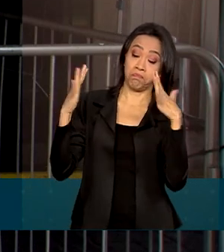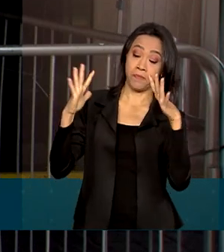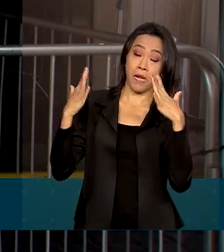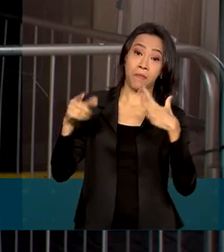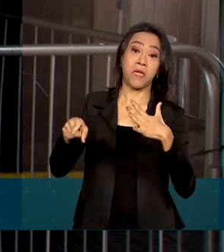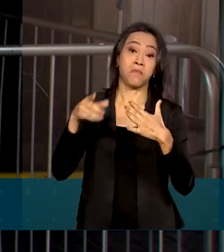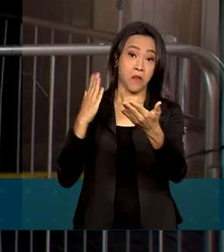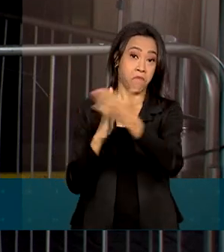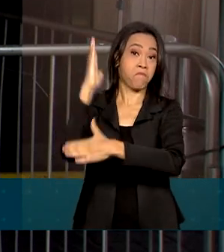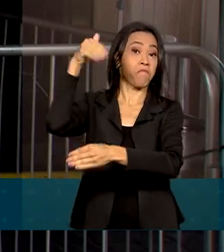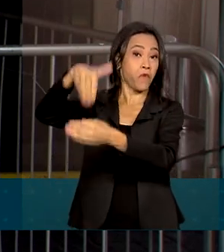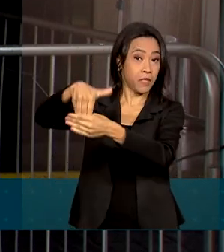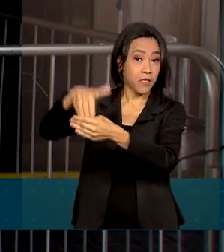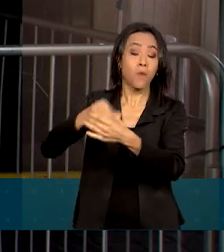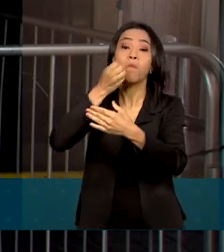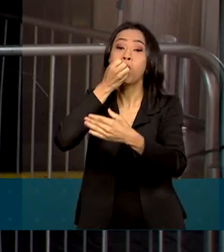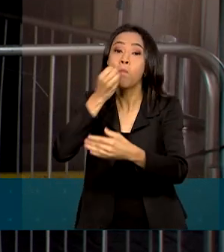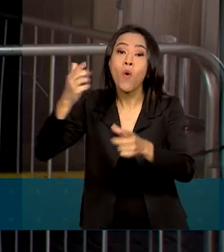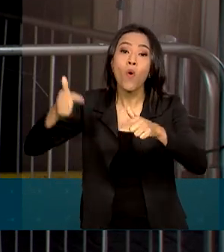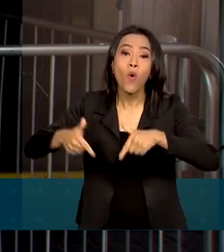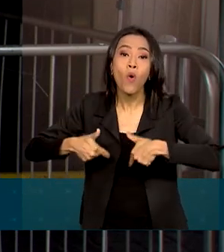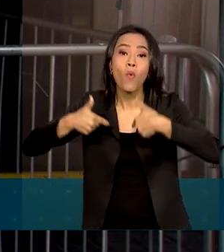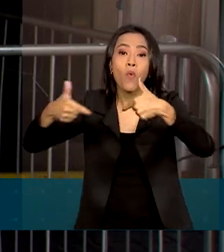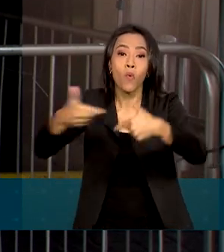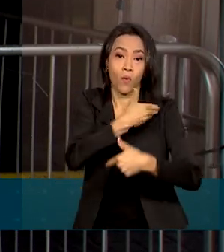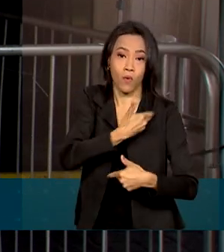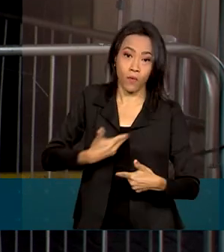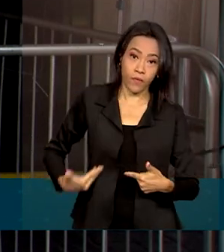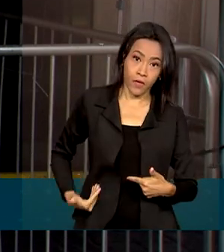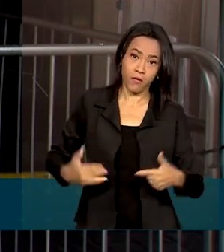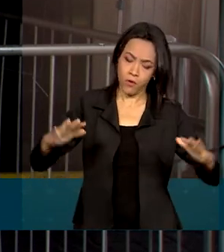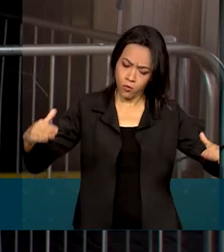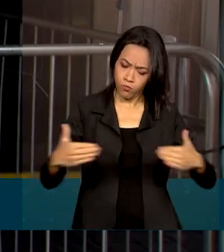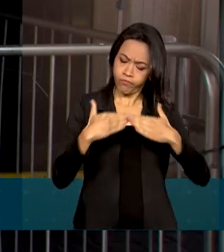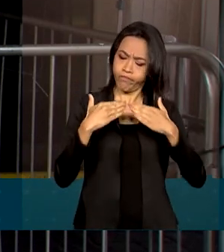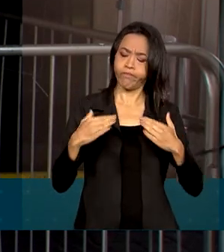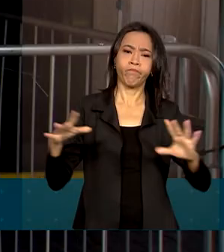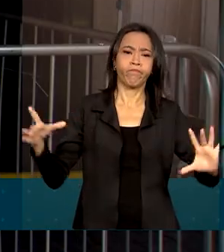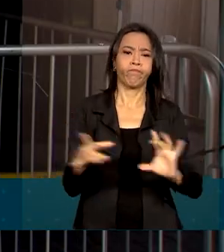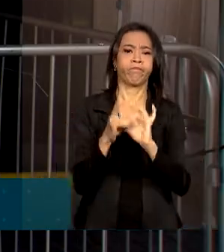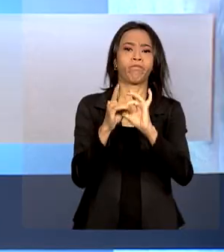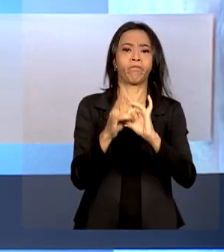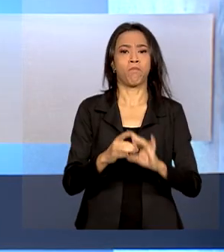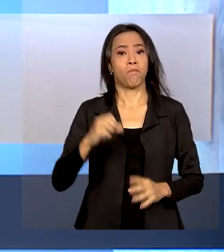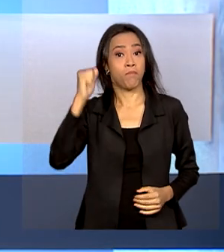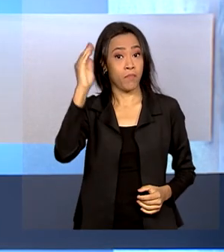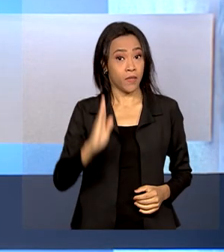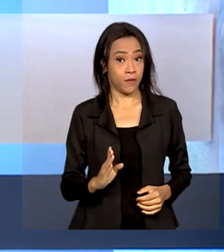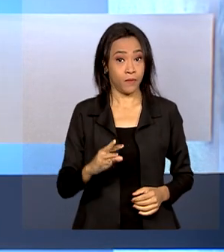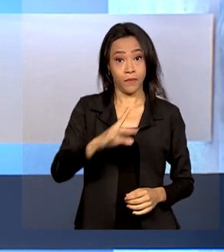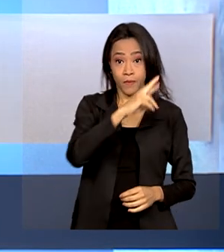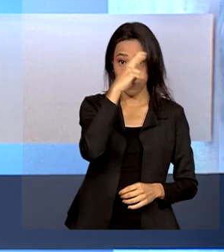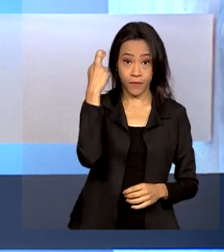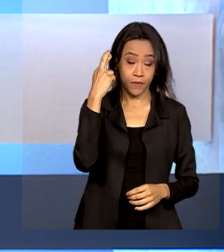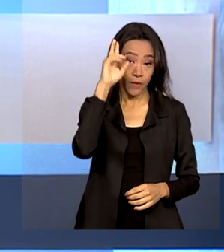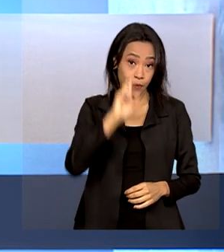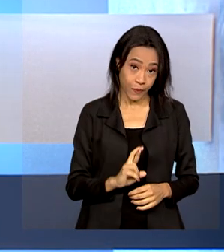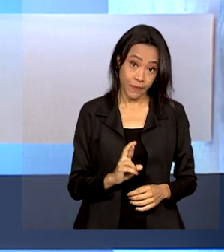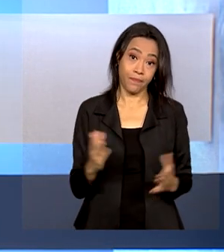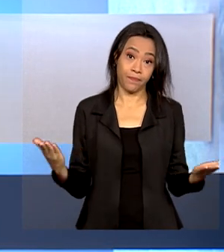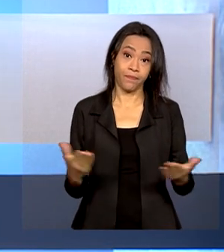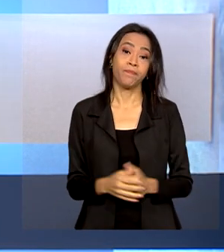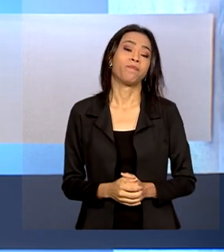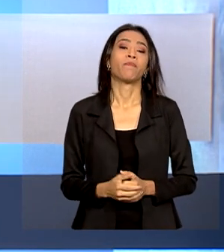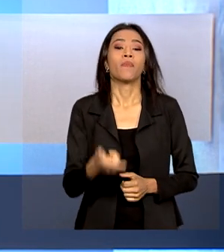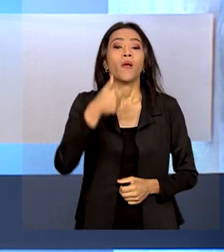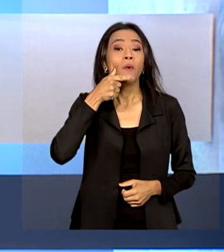desejou um bom governo e o fortalecimento da relação entre Brasil e Rússia. E ontem, o futuro